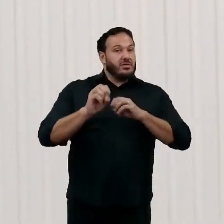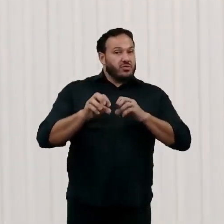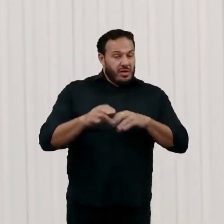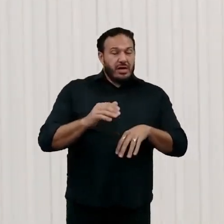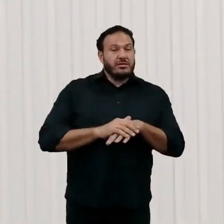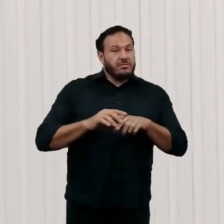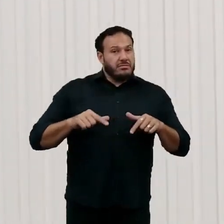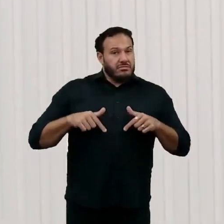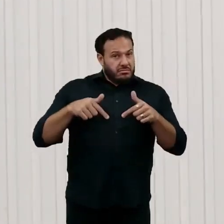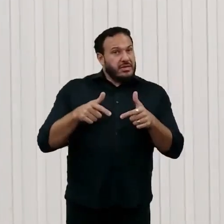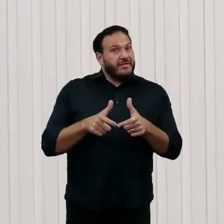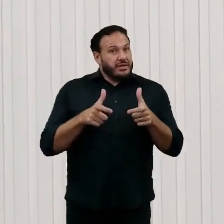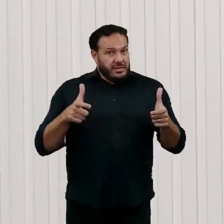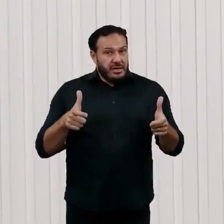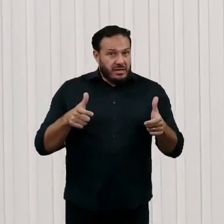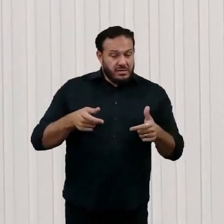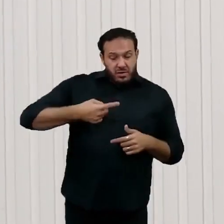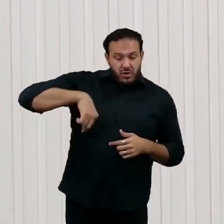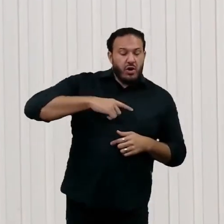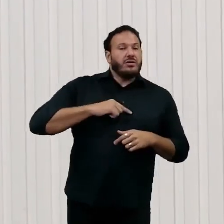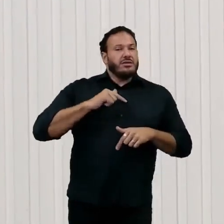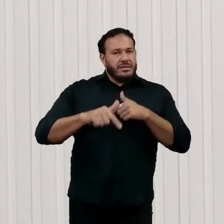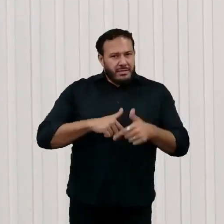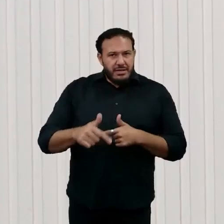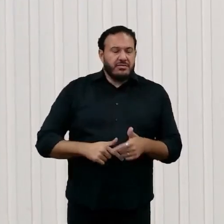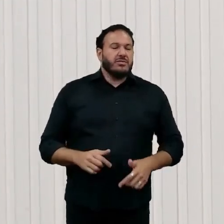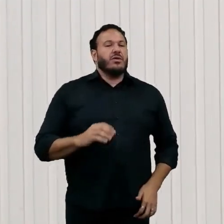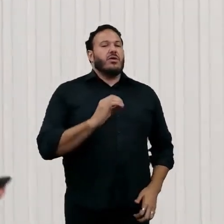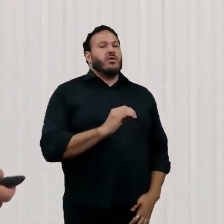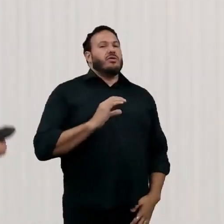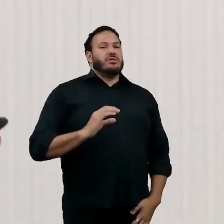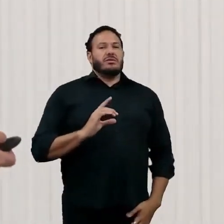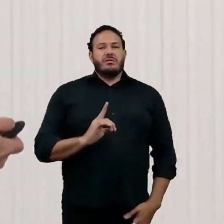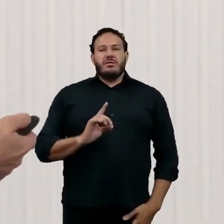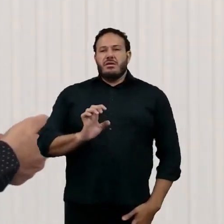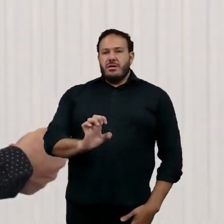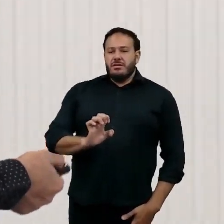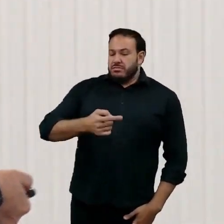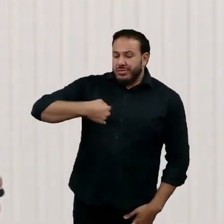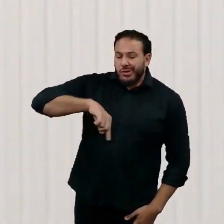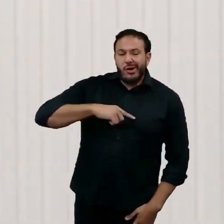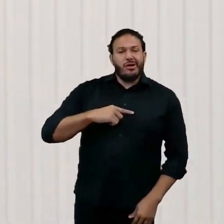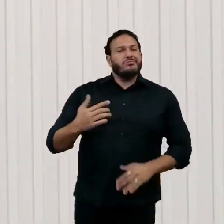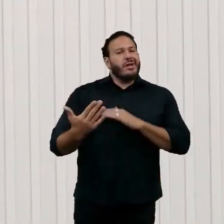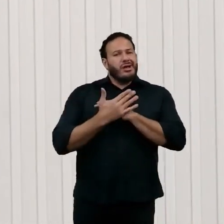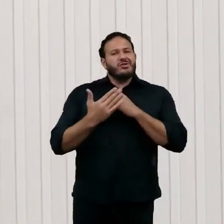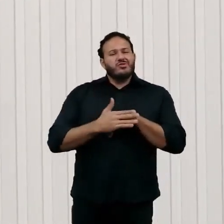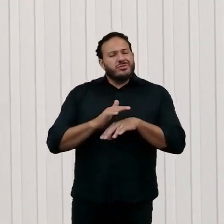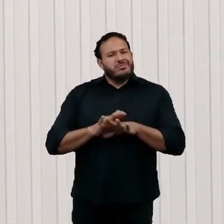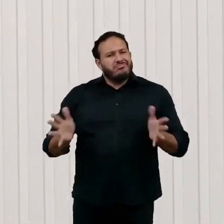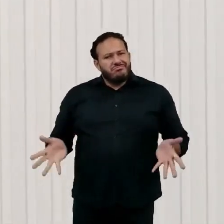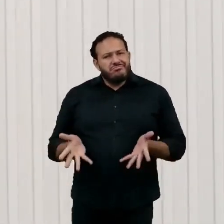trabalhamos bastante com a OCDE, e ajuda a nos impulsionar as coisas, mas também com outras